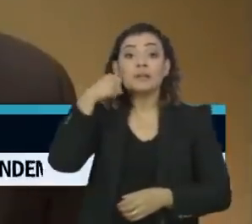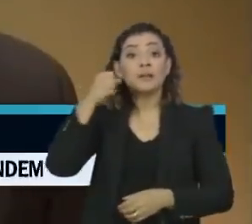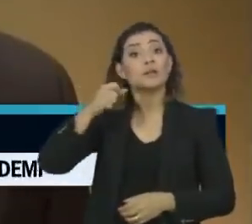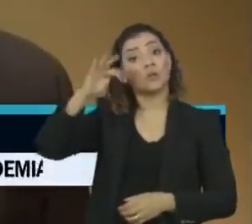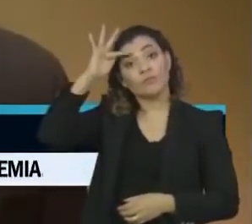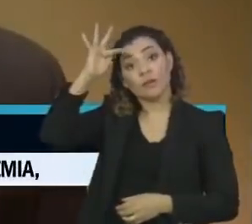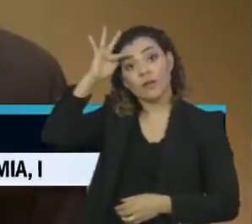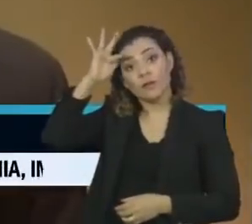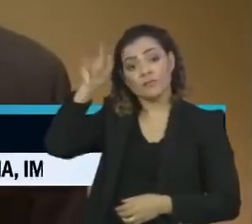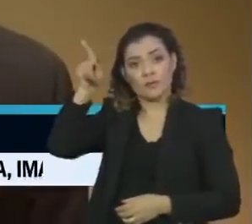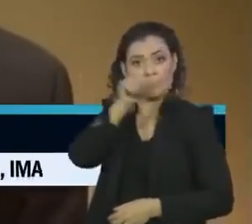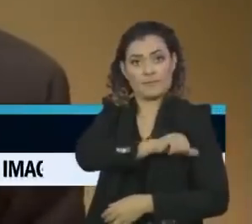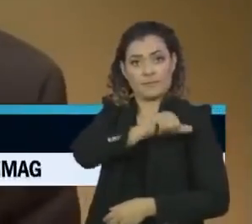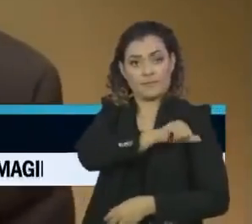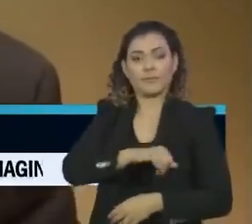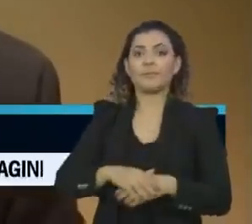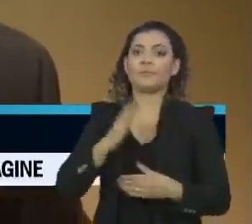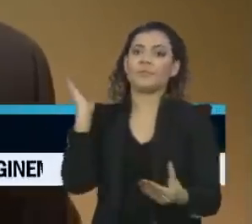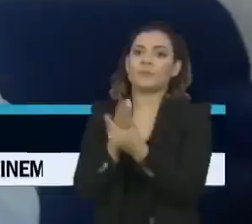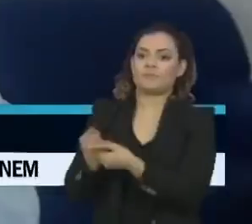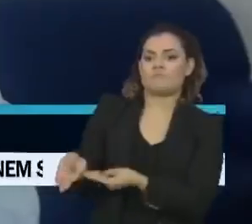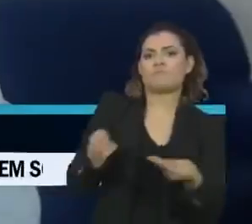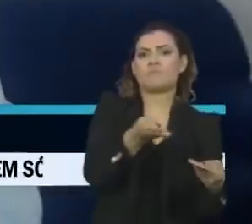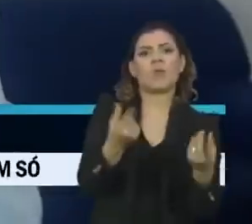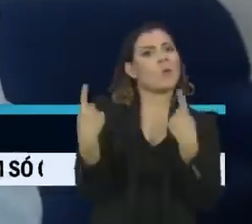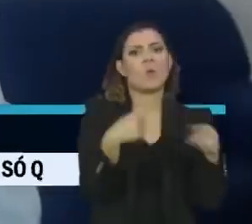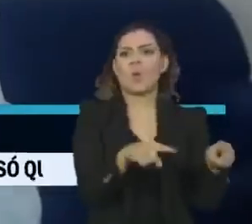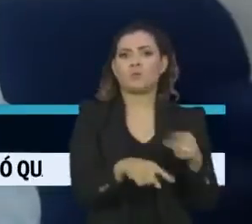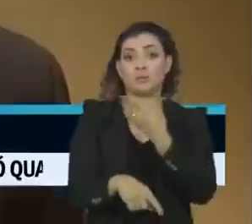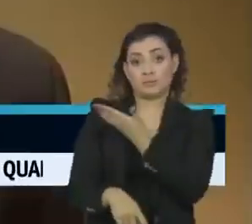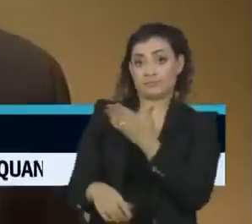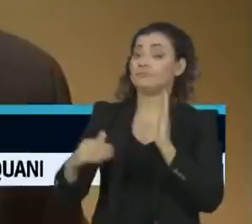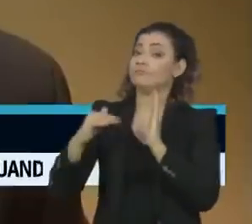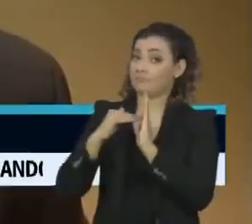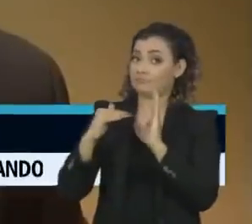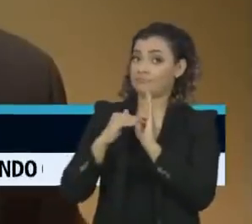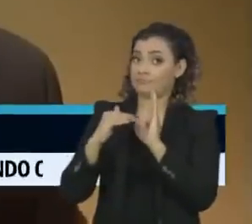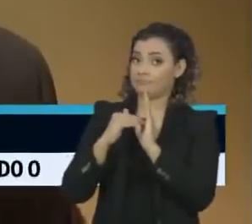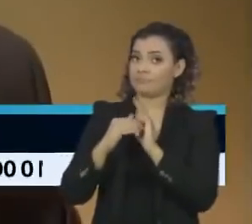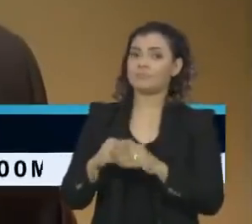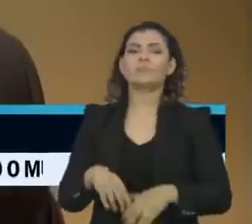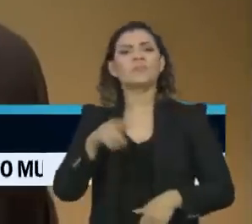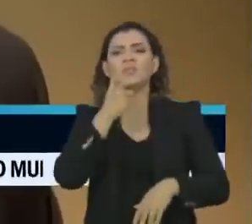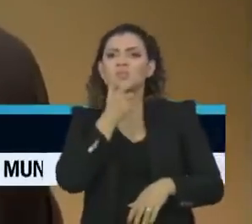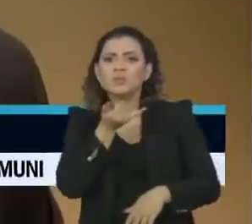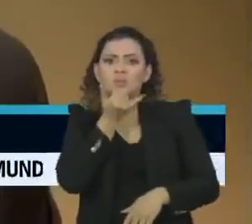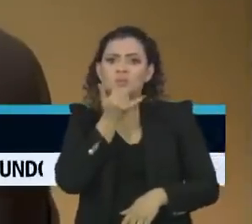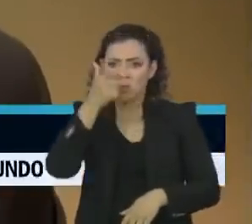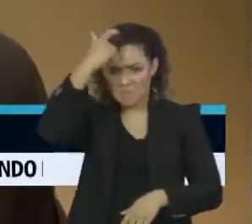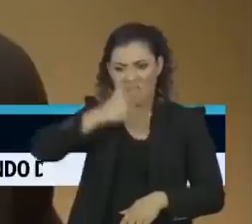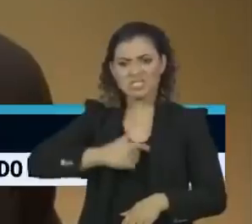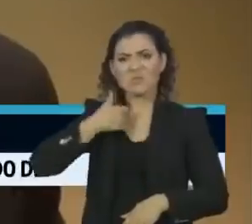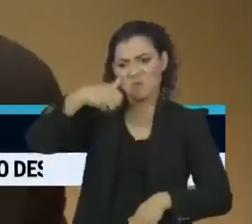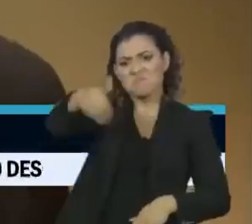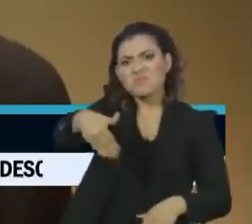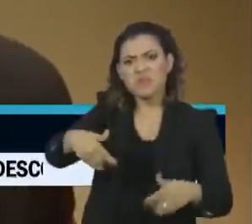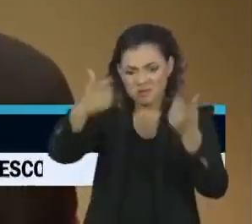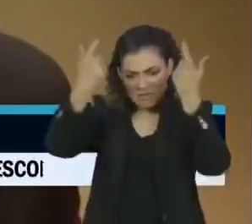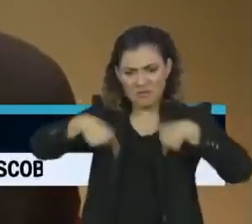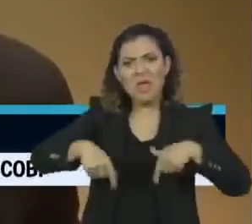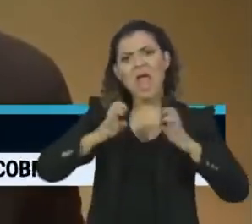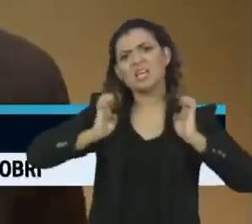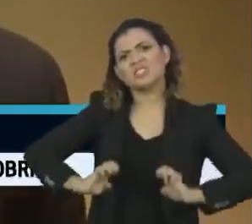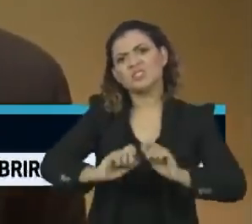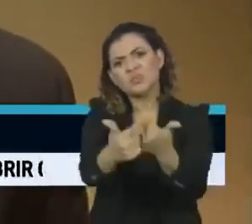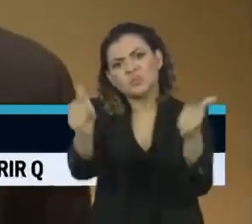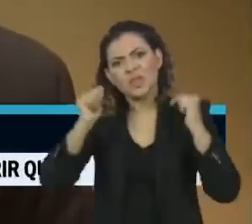Republicanos do Rio de Janeiro, protocolou uma ação contra Cajuru no Senado. Pela sua conduta imoral, baixa, antiética,